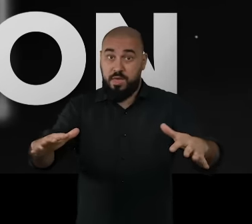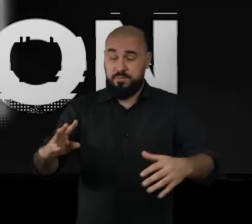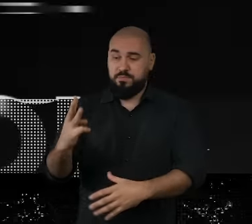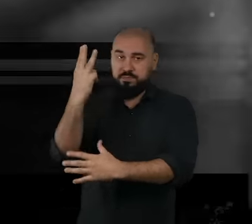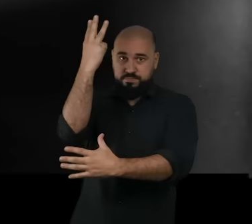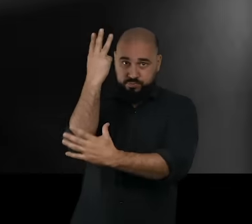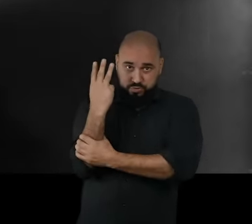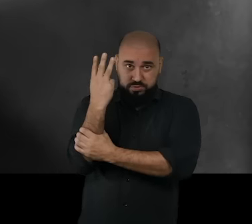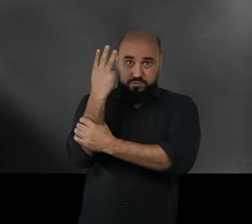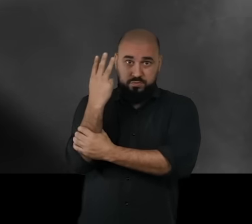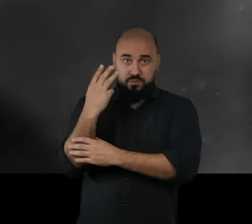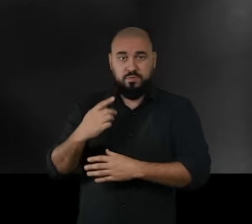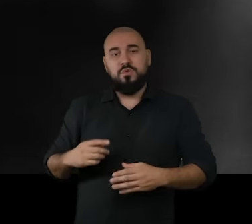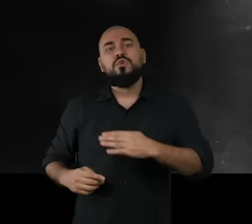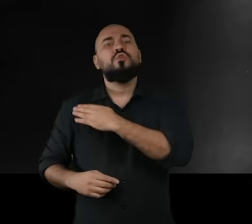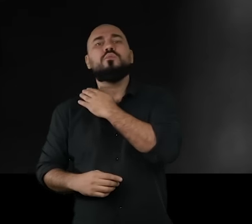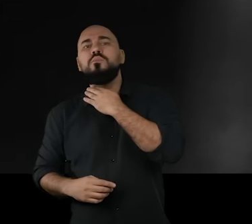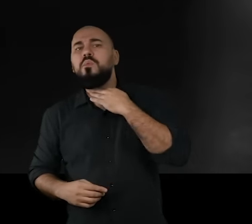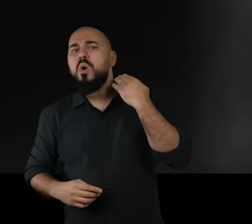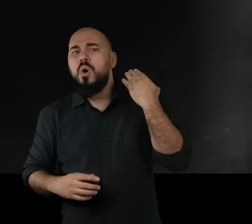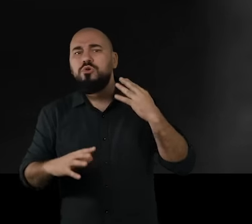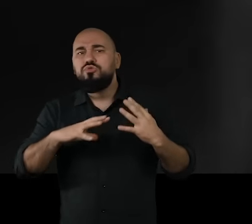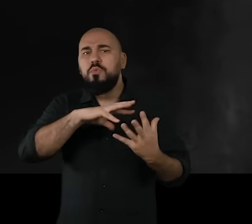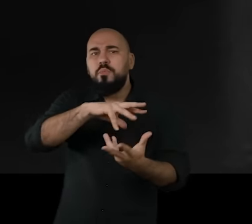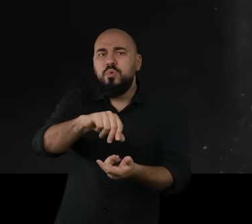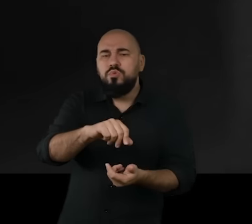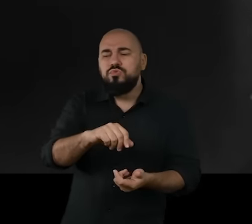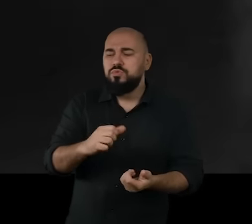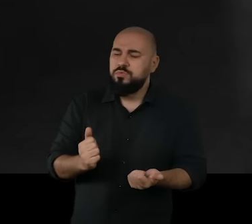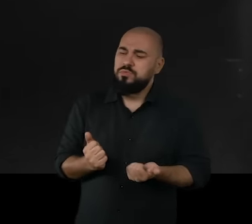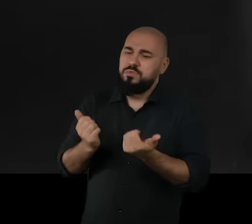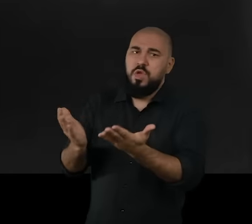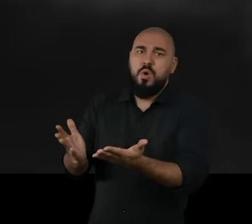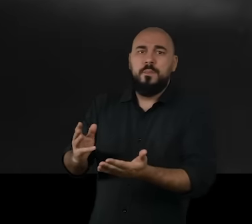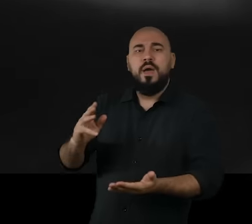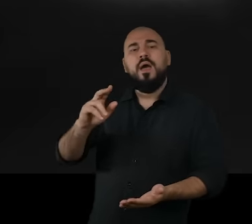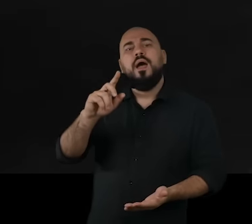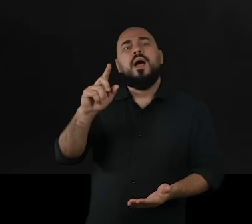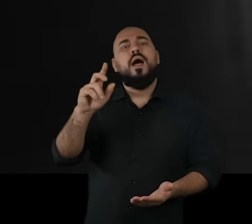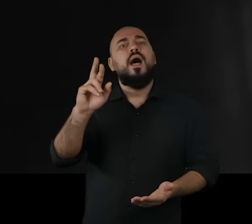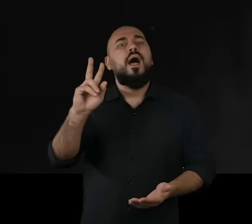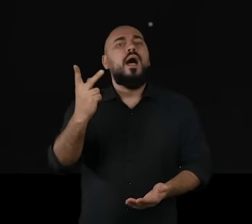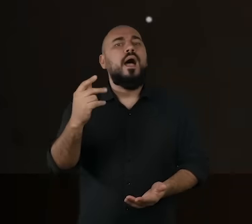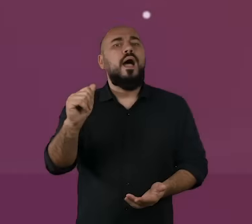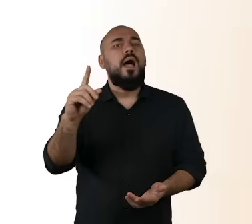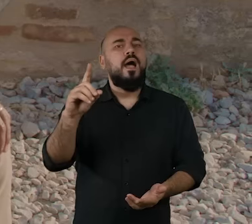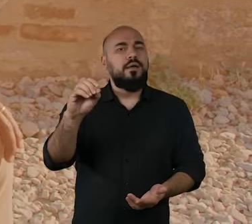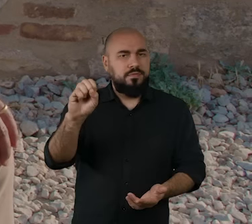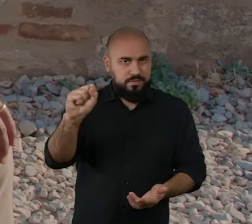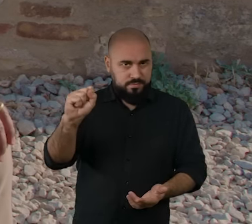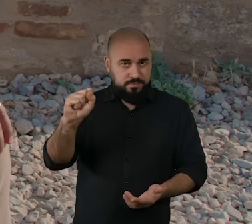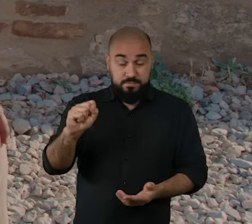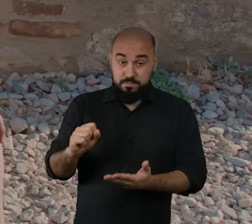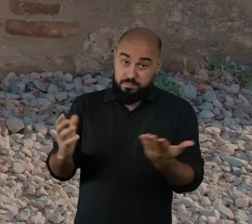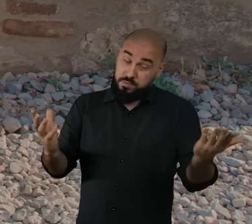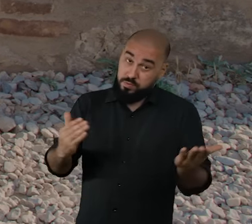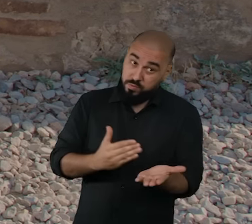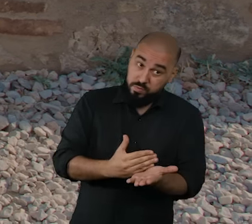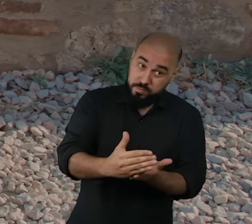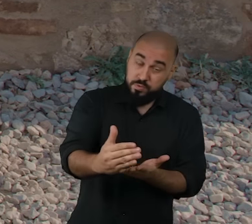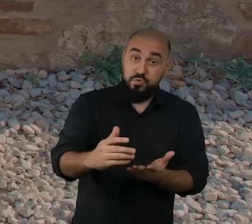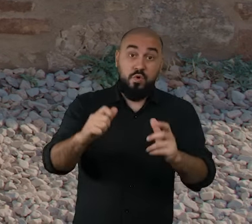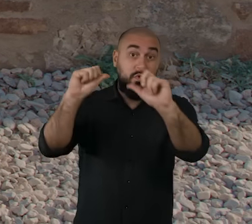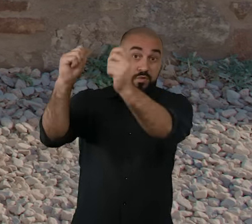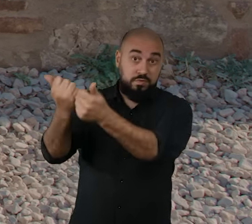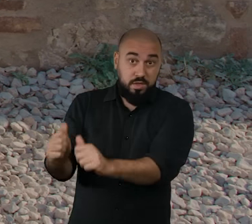Poseidon e o mundo dos mortos para Hades. Assim começaram os deuses do Olimpo. E esses deuses do